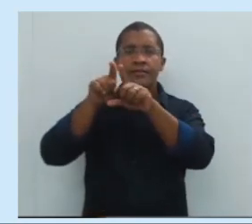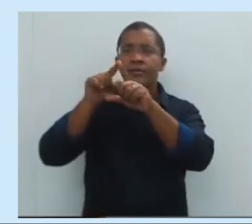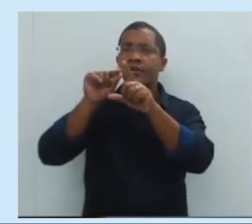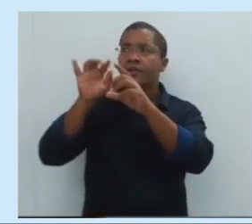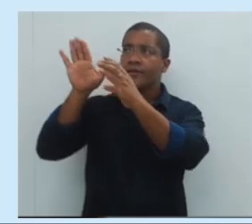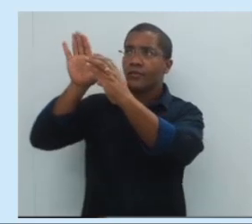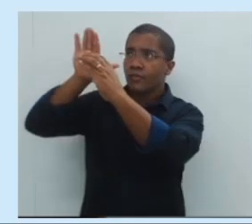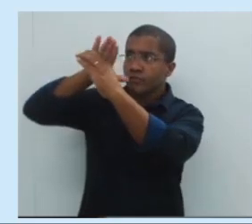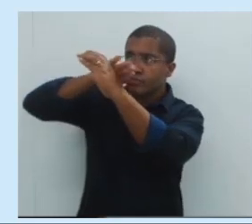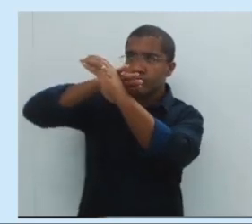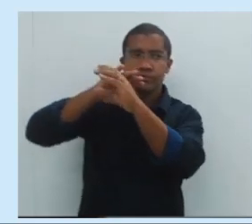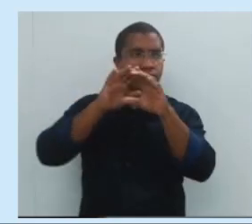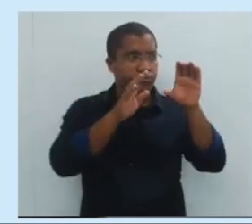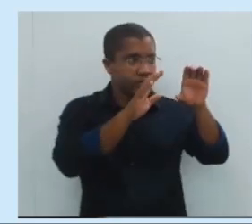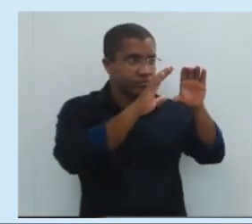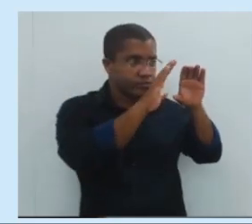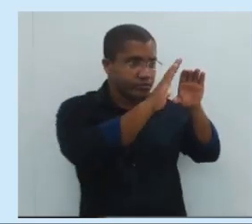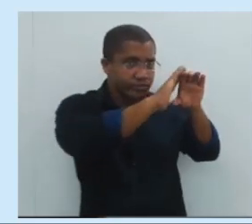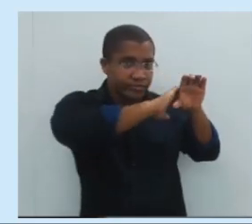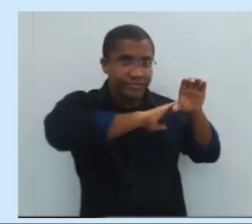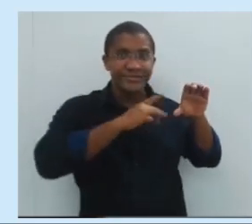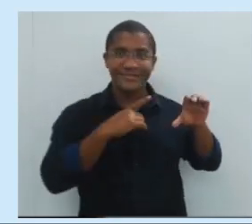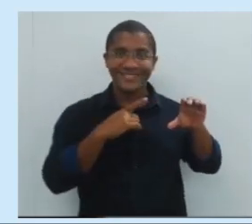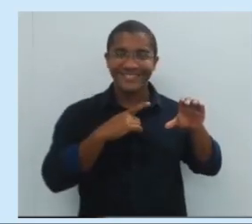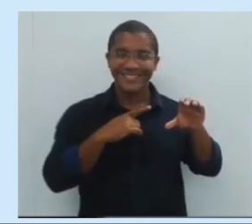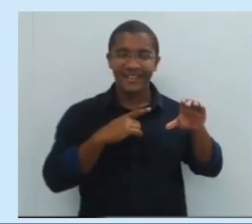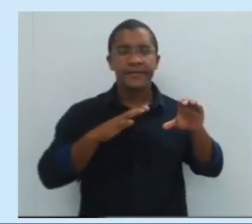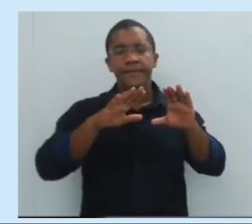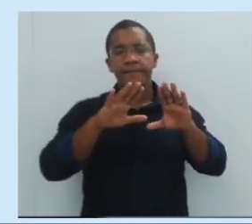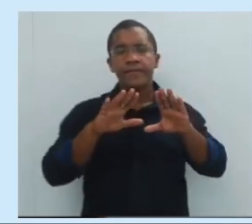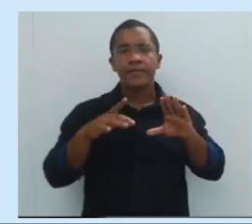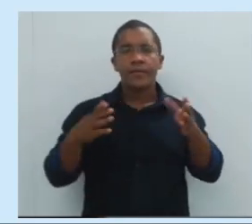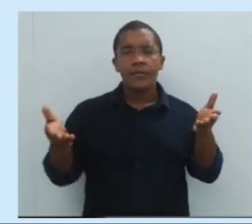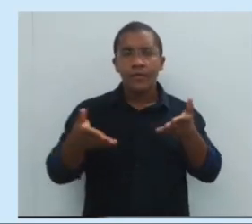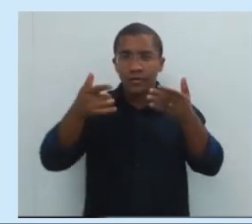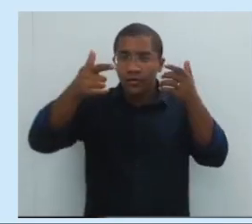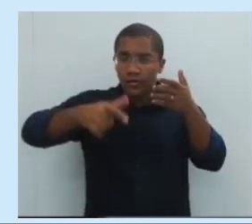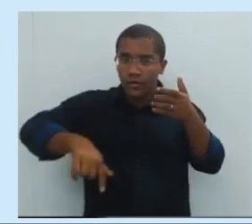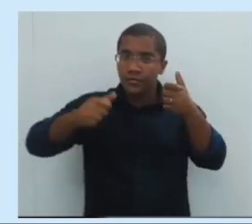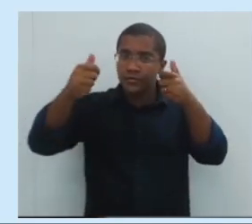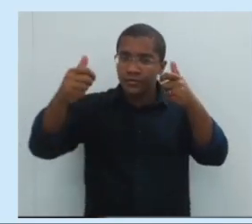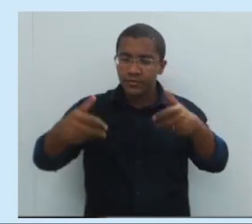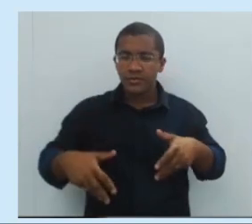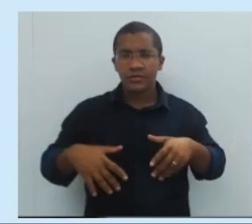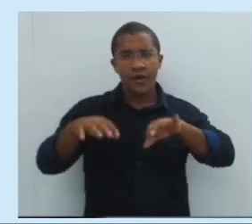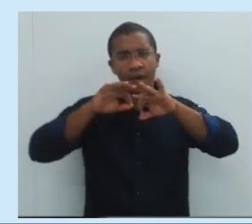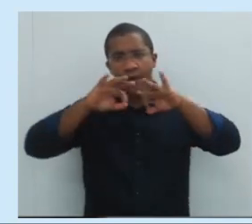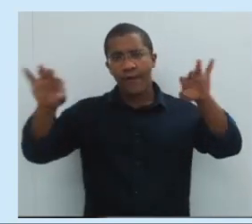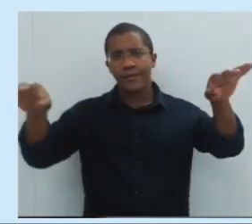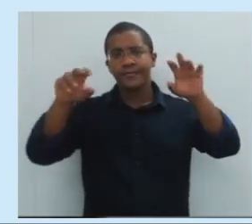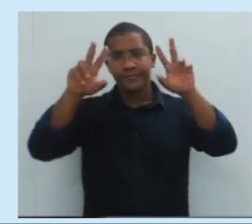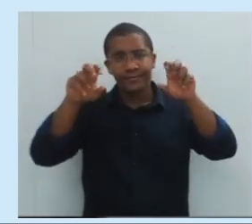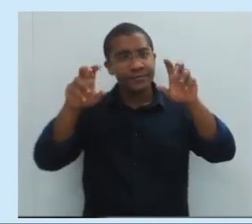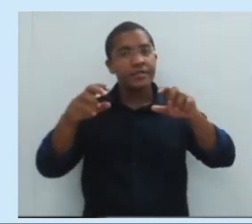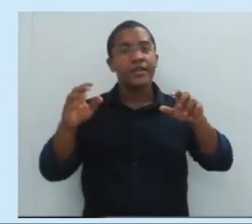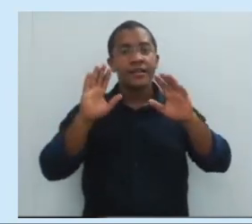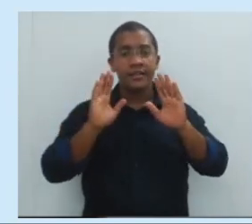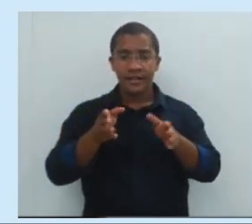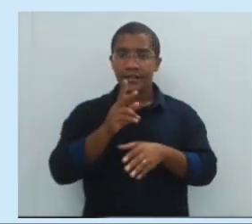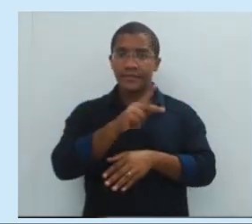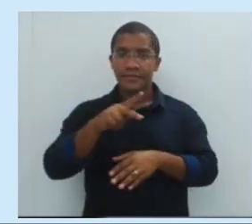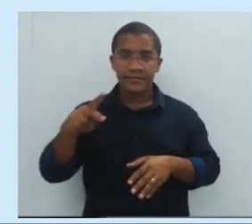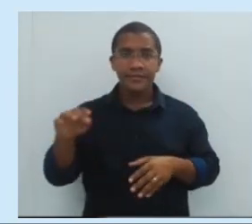eclipses, ok? Vamos lá, vamos rever esse conteúdo maravilhoso que a